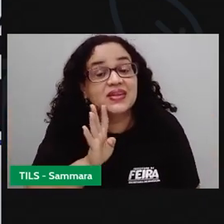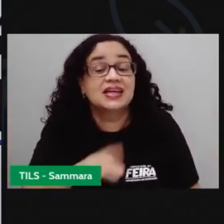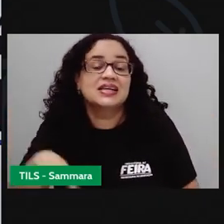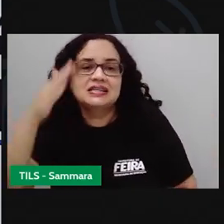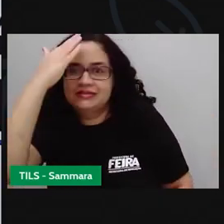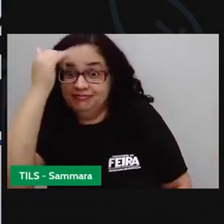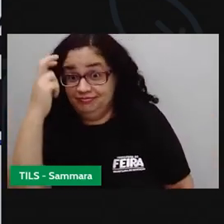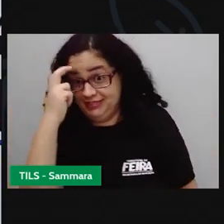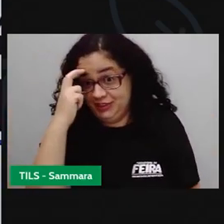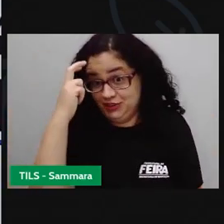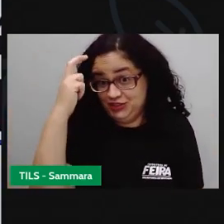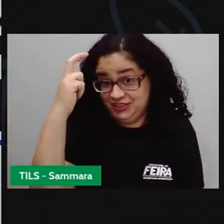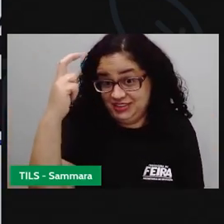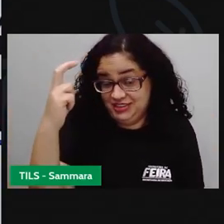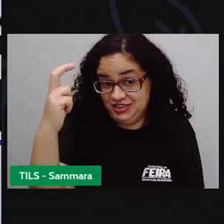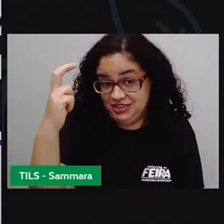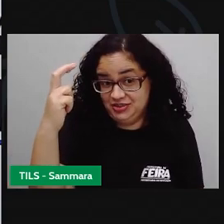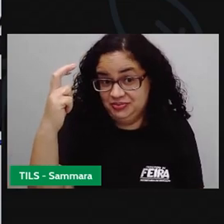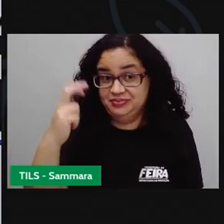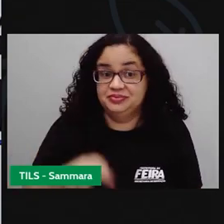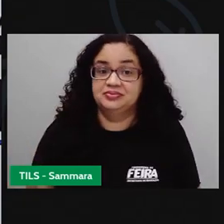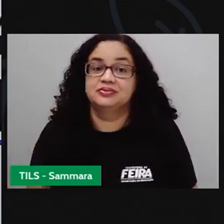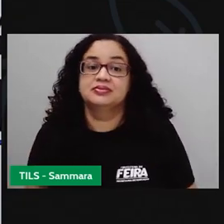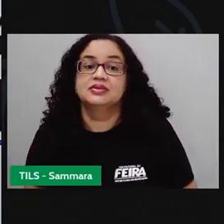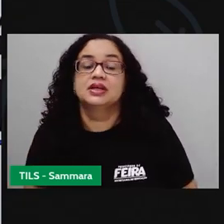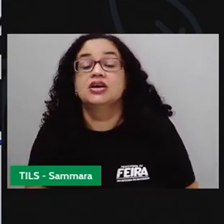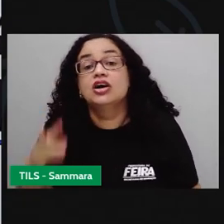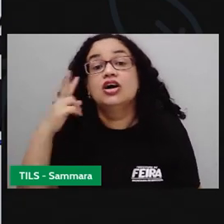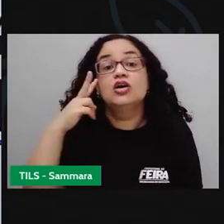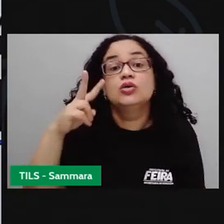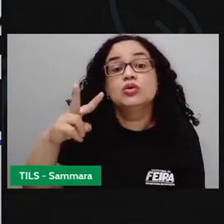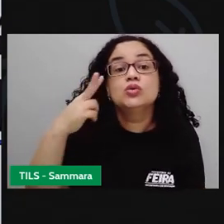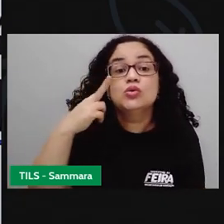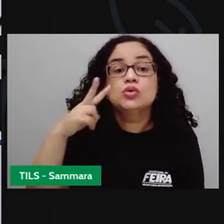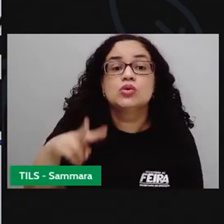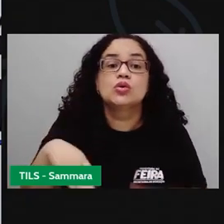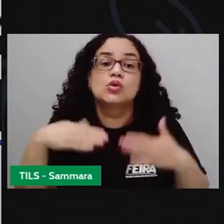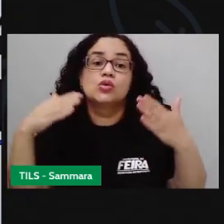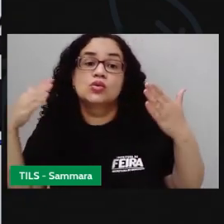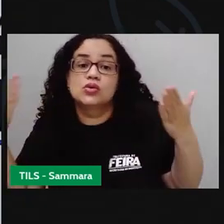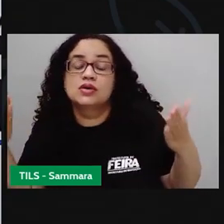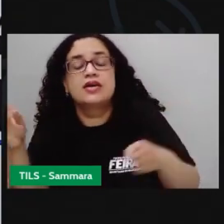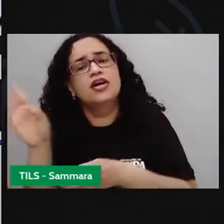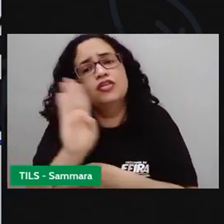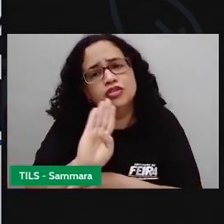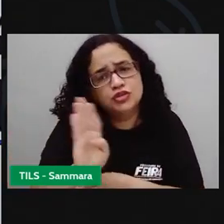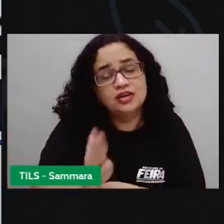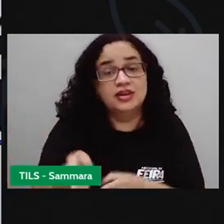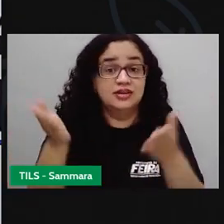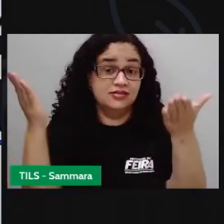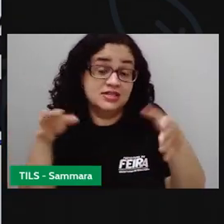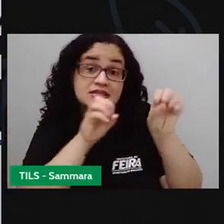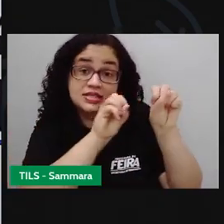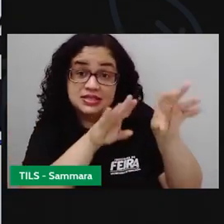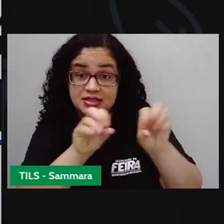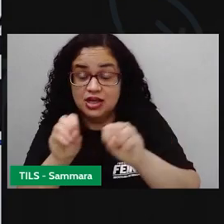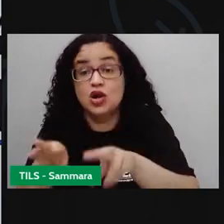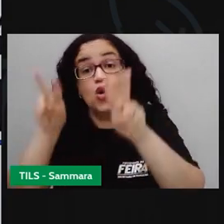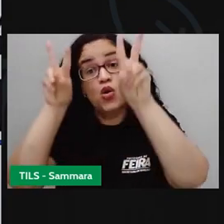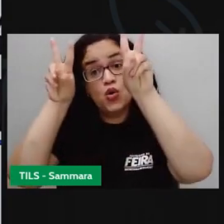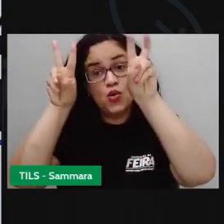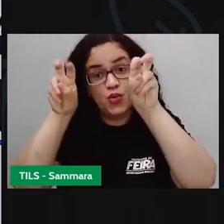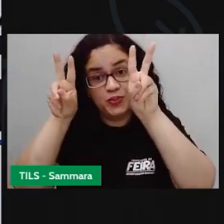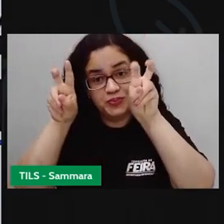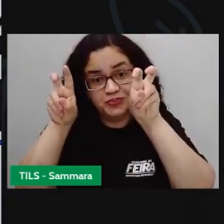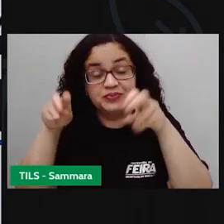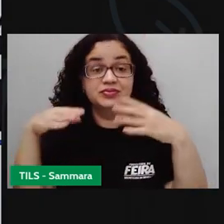sabidos, olhem só, vamos ver sobre o que nossa videoaula vai falar hoje, qual o assunto, qual